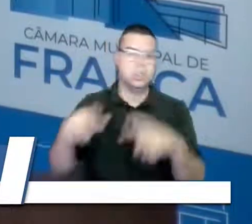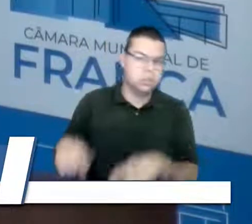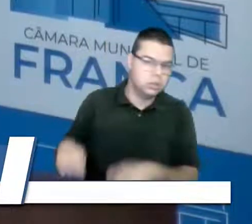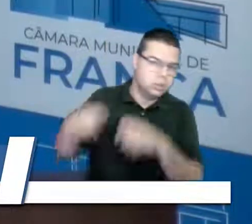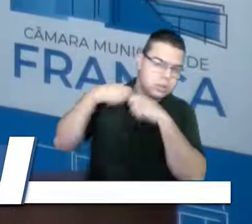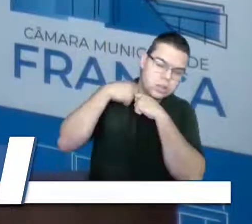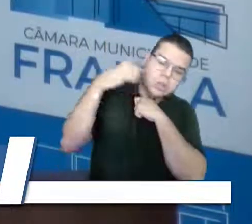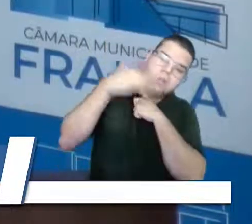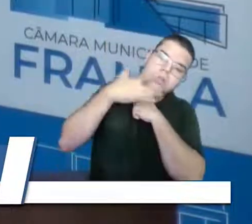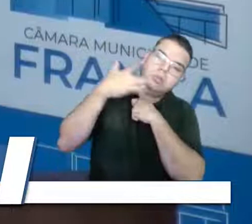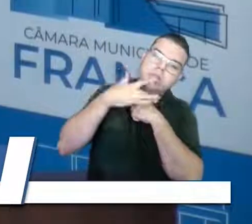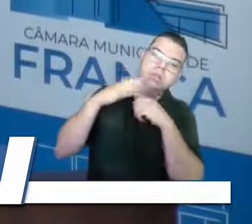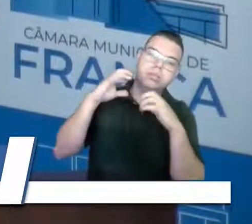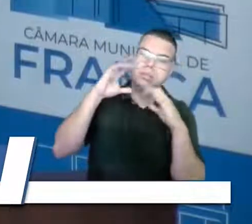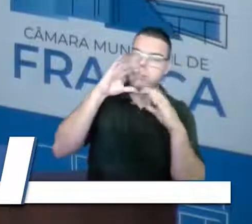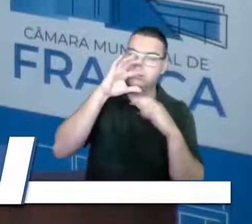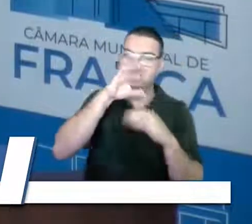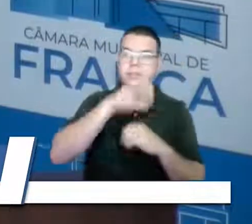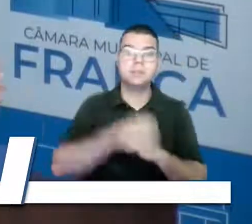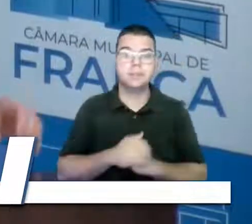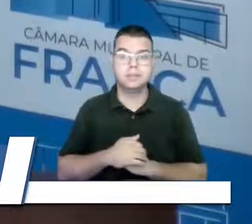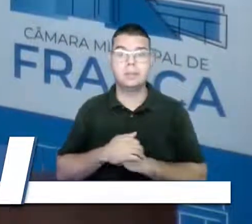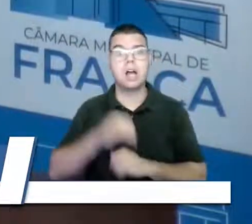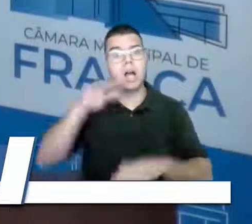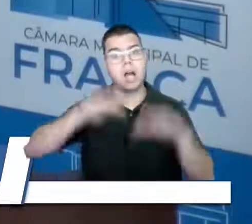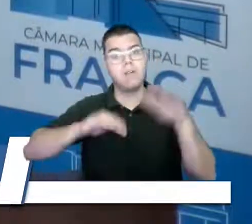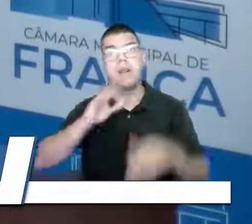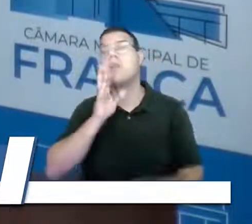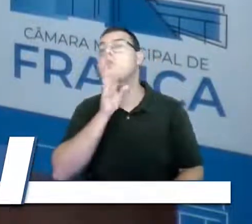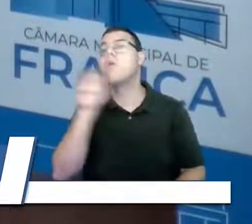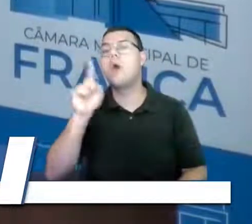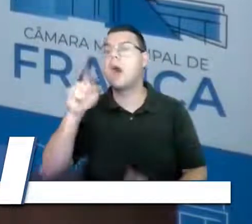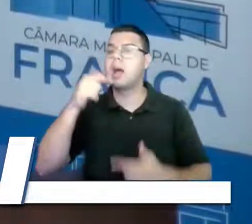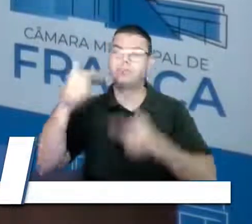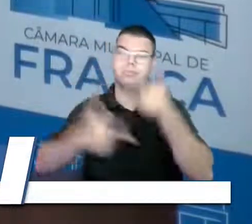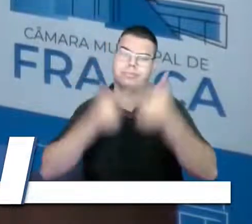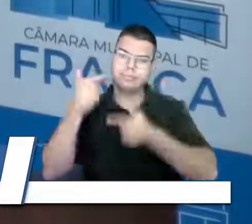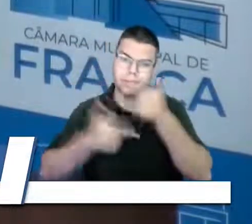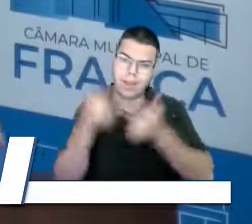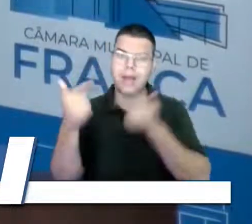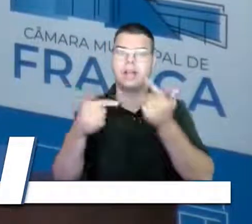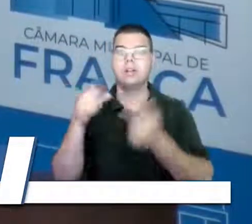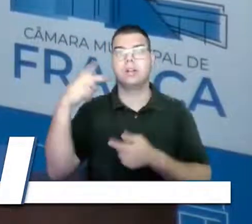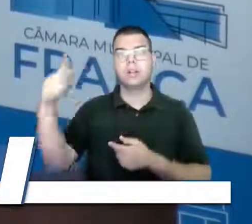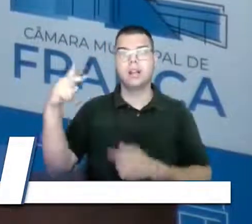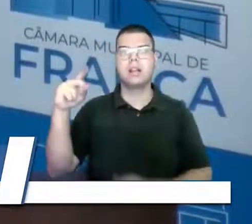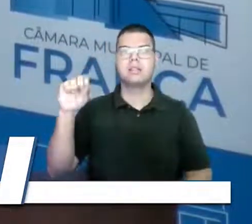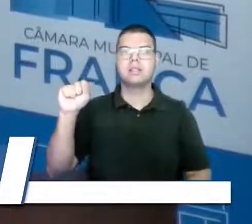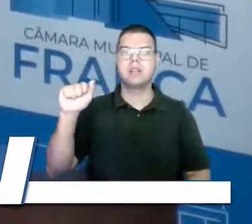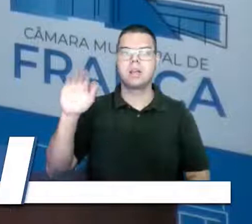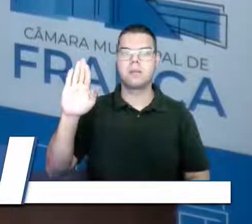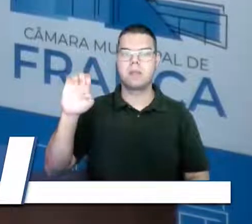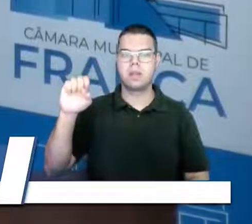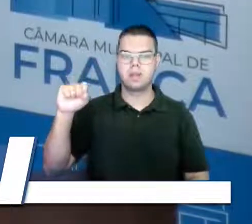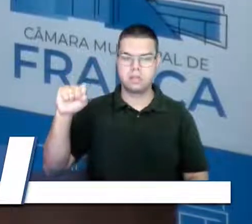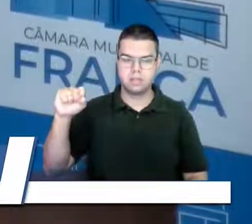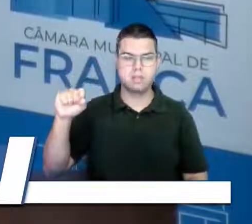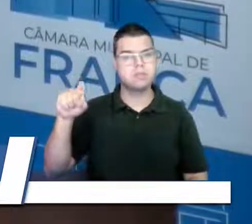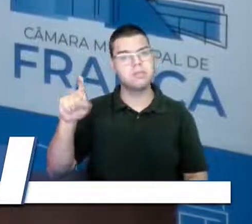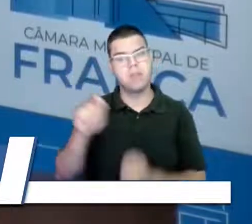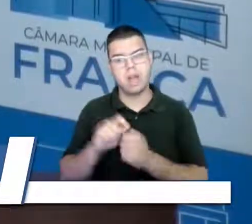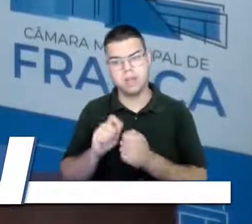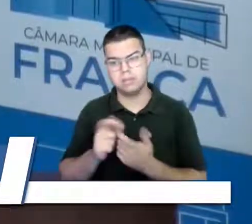Então, a gente, às vezes, não conhece todo o trabalho que é feito, todo o trabalho que a Sabesp, que os funcionários da Sabesp fazem. Então, essa